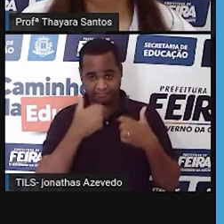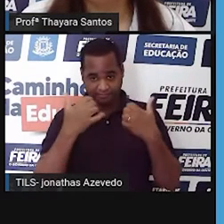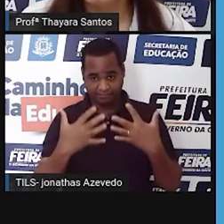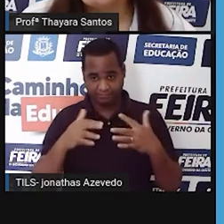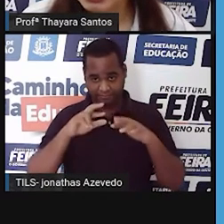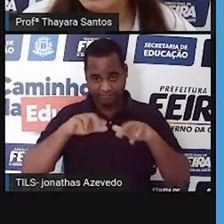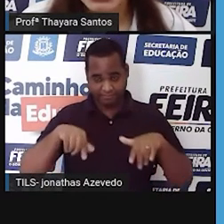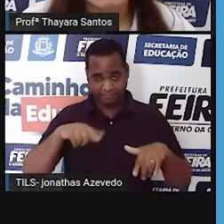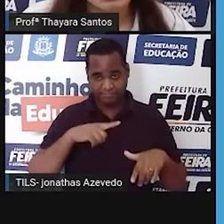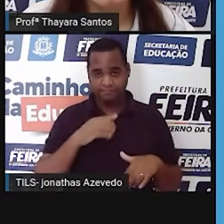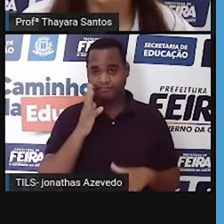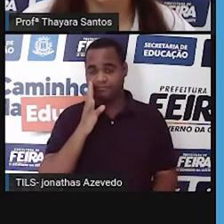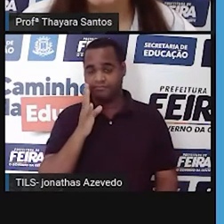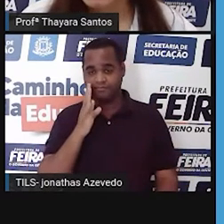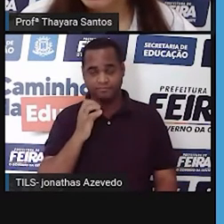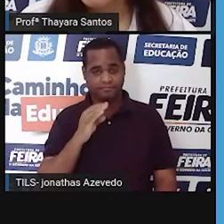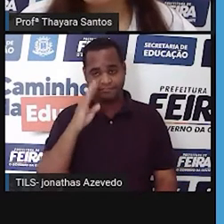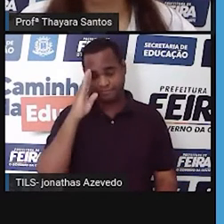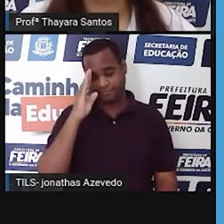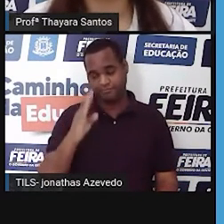animais silvestres, principalmente.